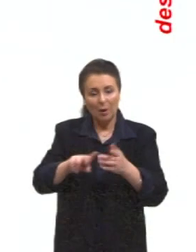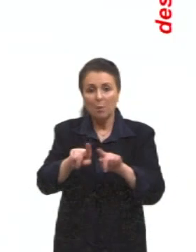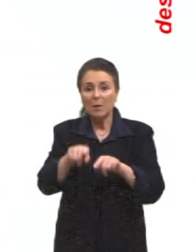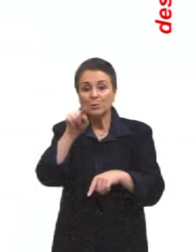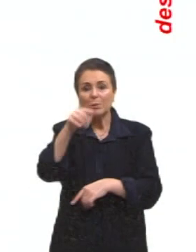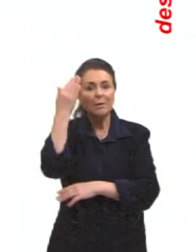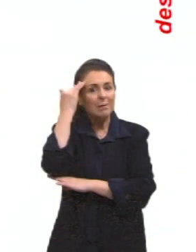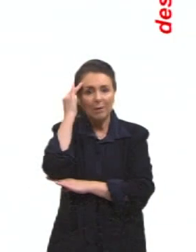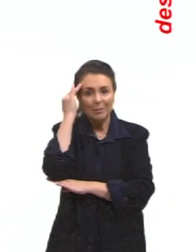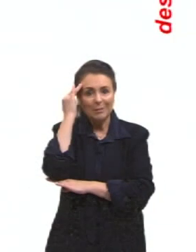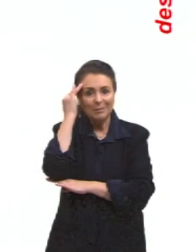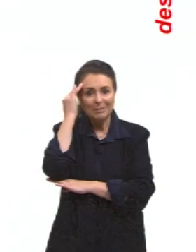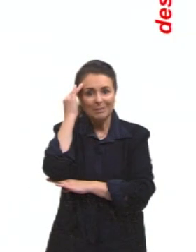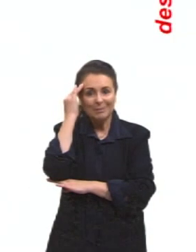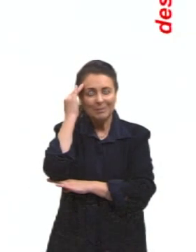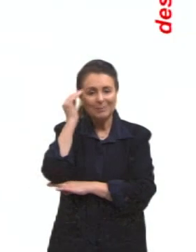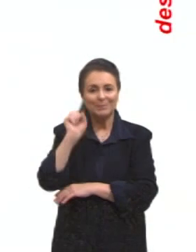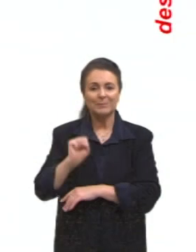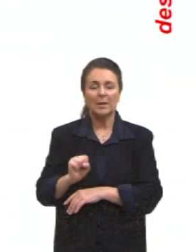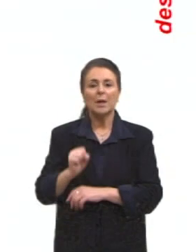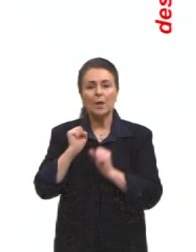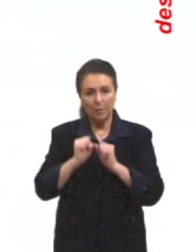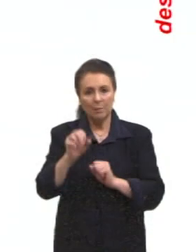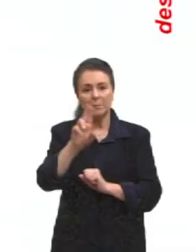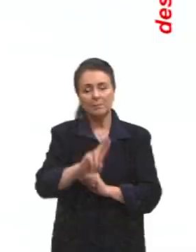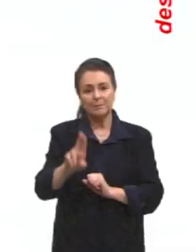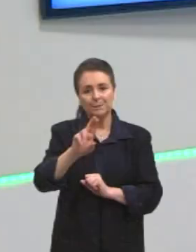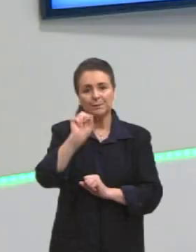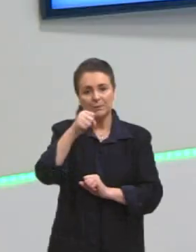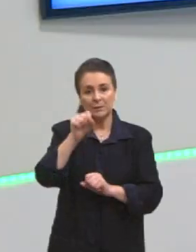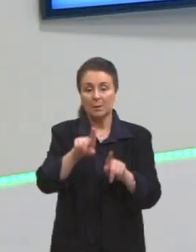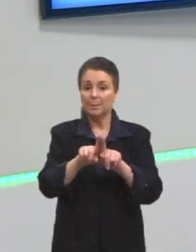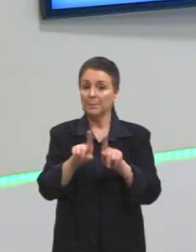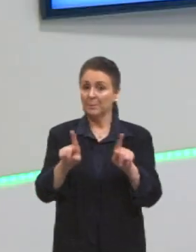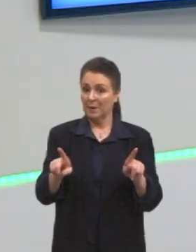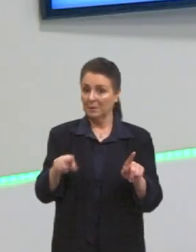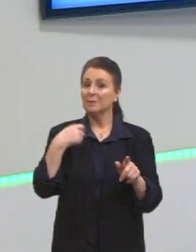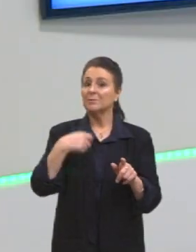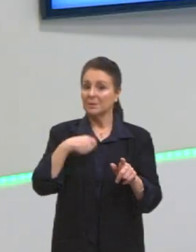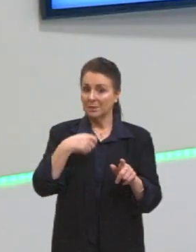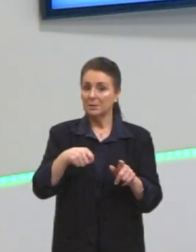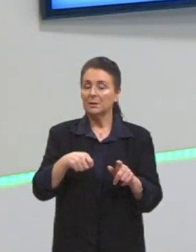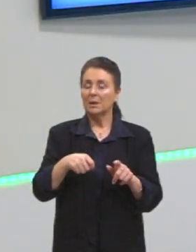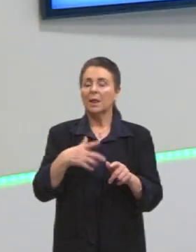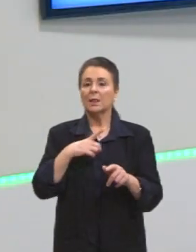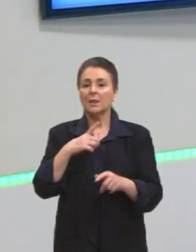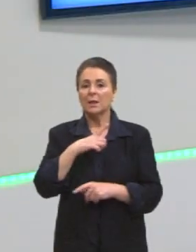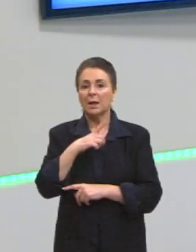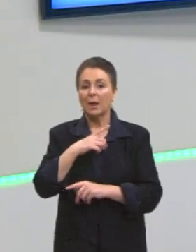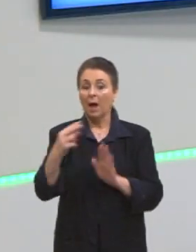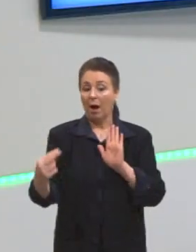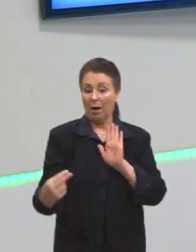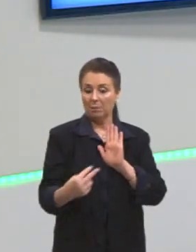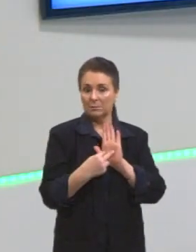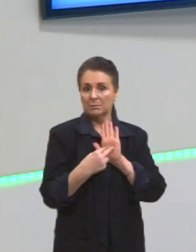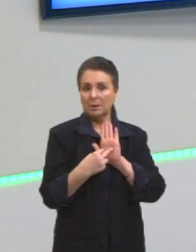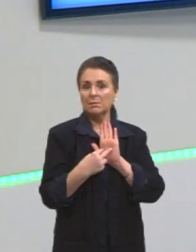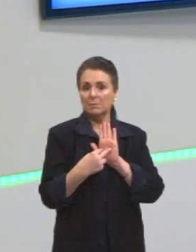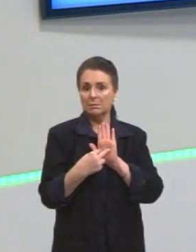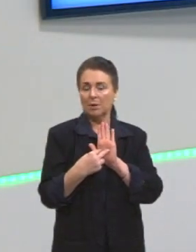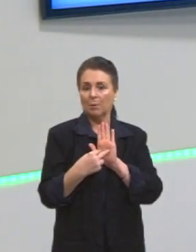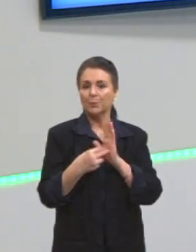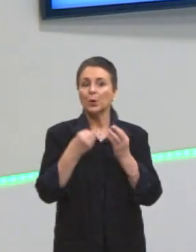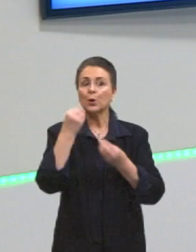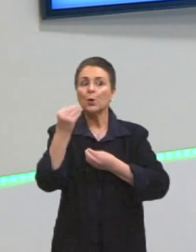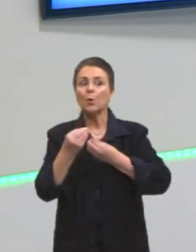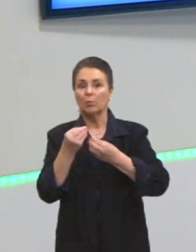sabe que está e pode ser usado sim, mas que precisa sempre ter aquela atenção de como e